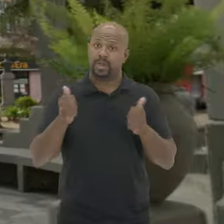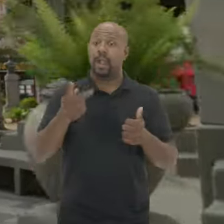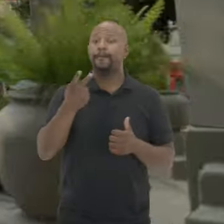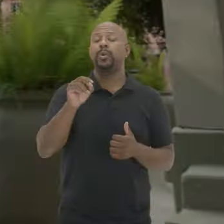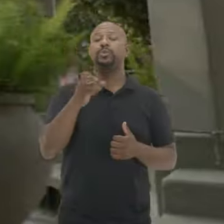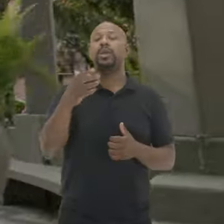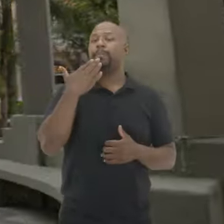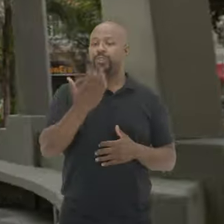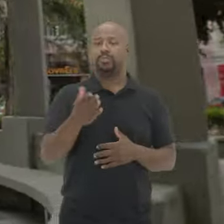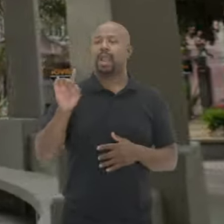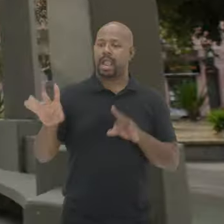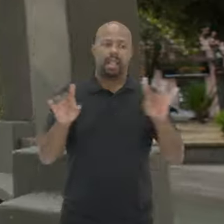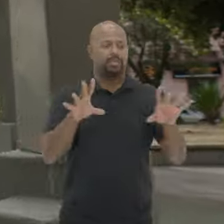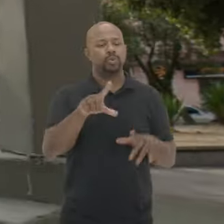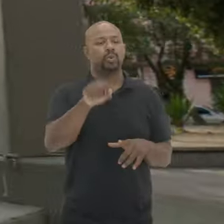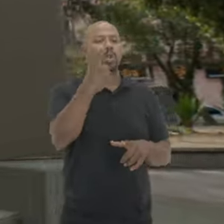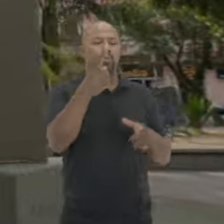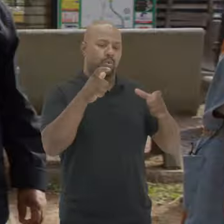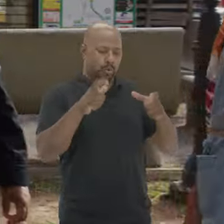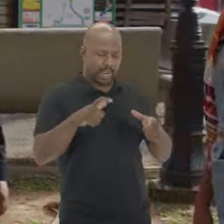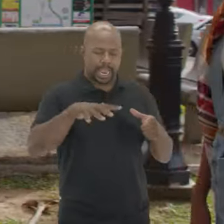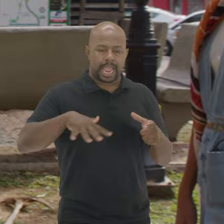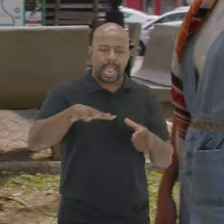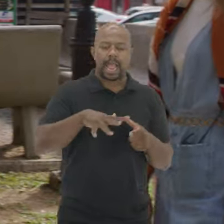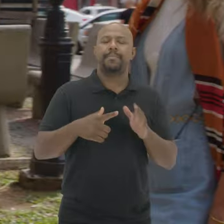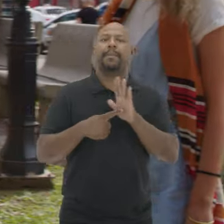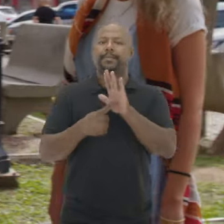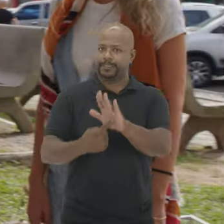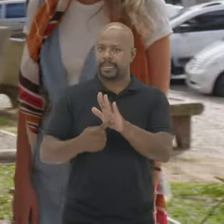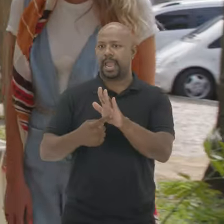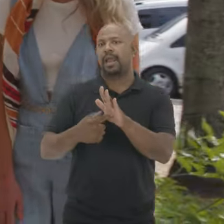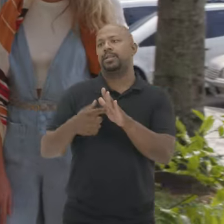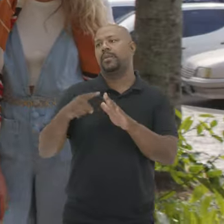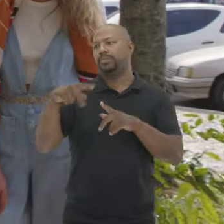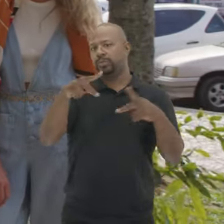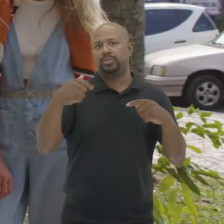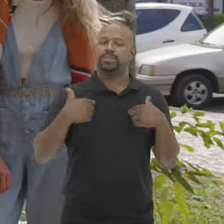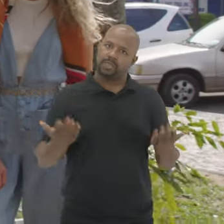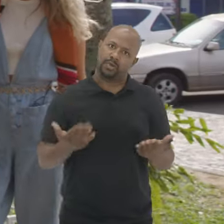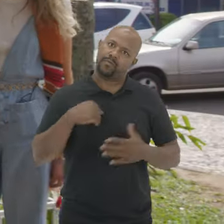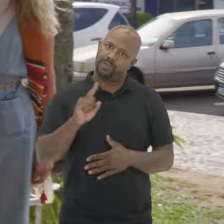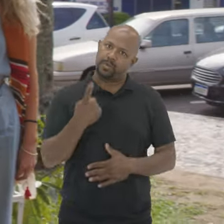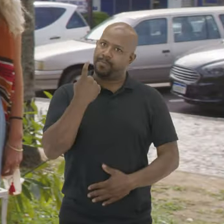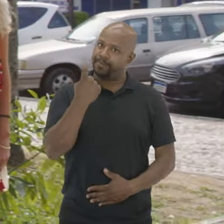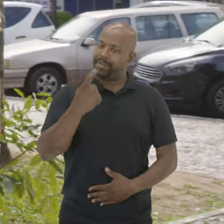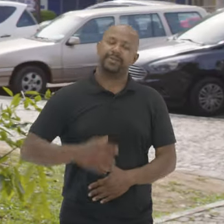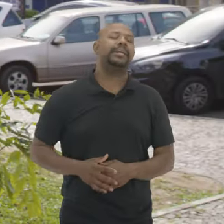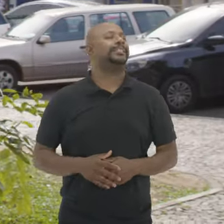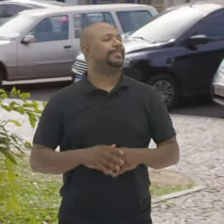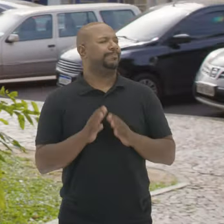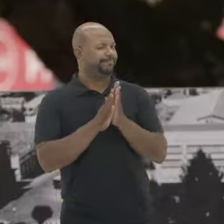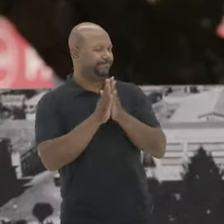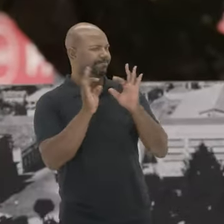Pessoal A produção pediu Para cada um de nós Escolhermos um lugar Para apresentar Para os outros E hoje Eu vou ser o primeiro